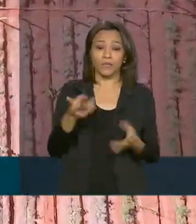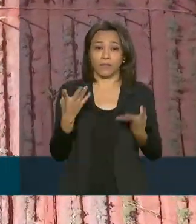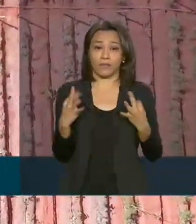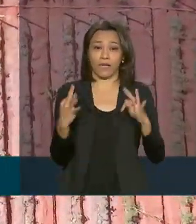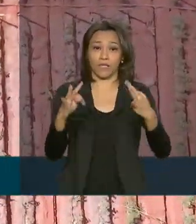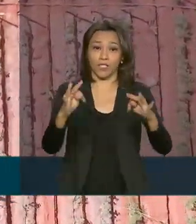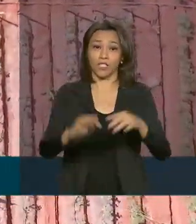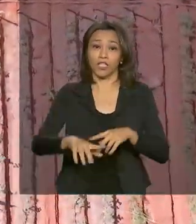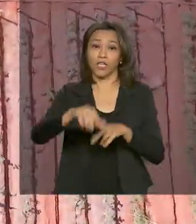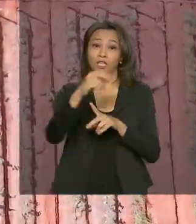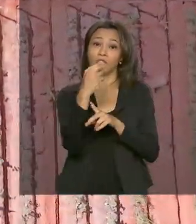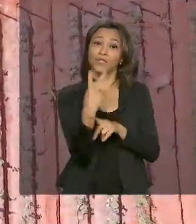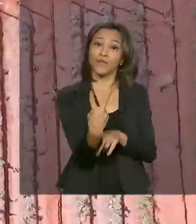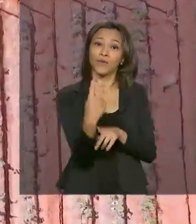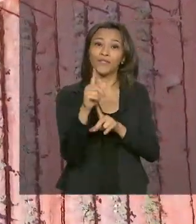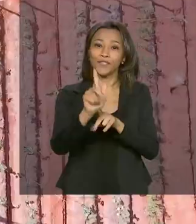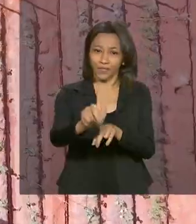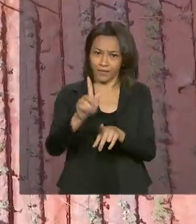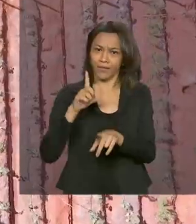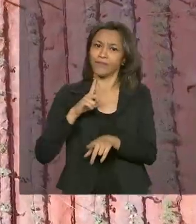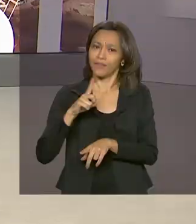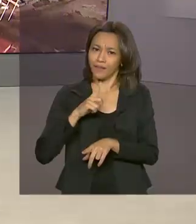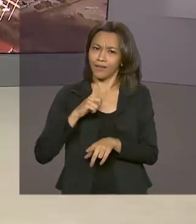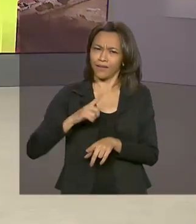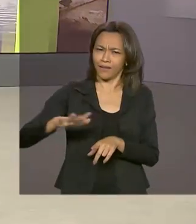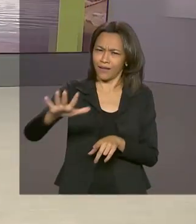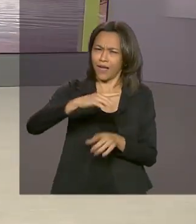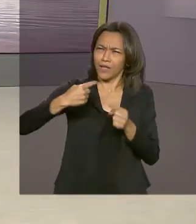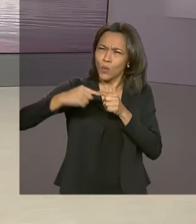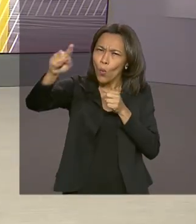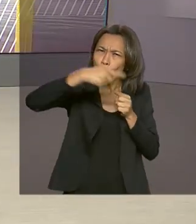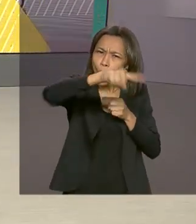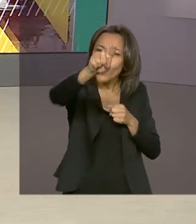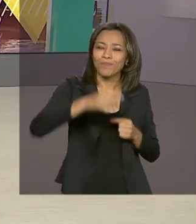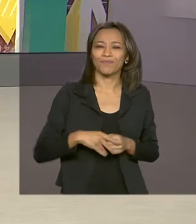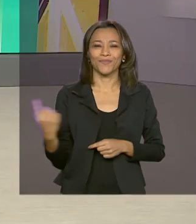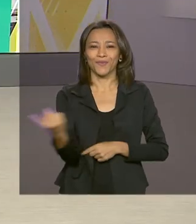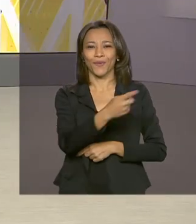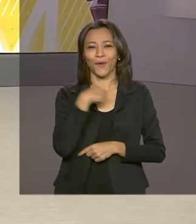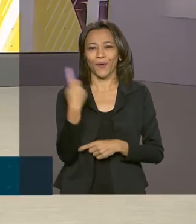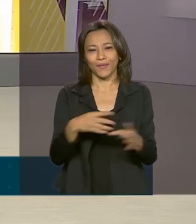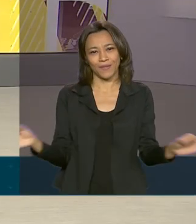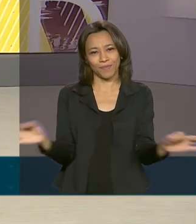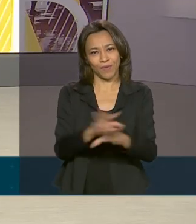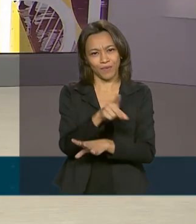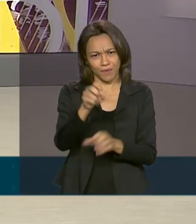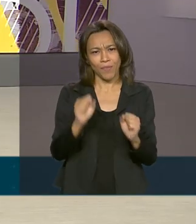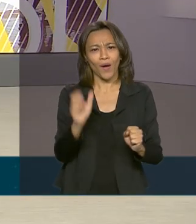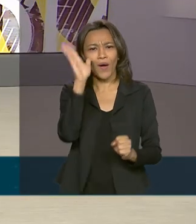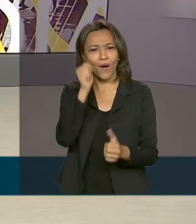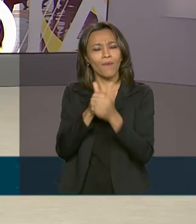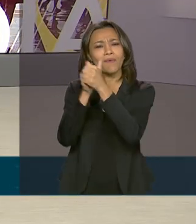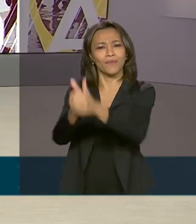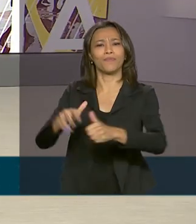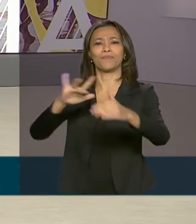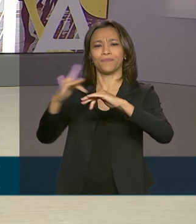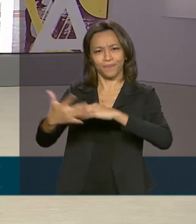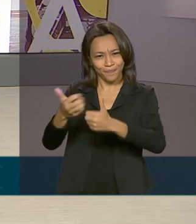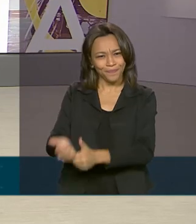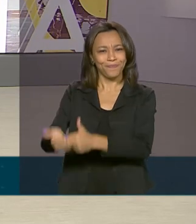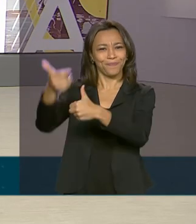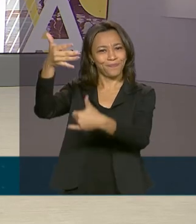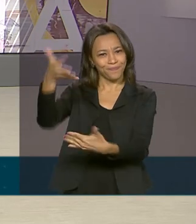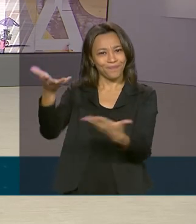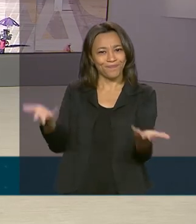2G disponível em áreas remotas. o Brasil em dia termina aqui você pode nos acompanhar também pelas redes